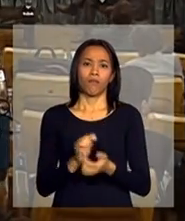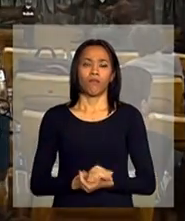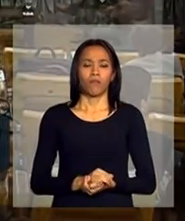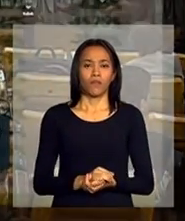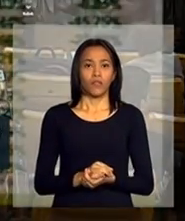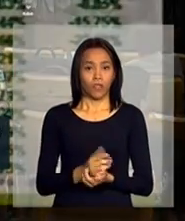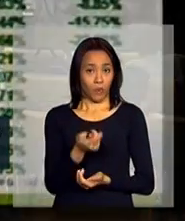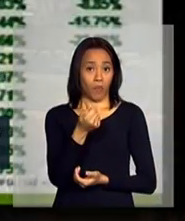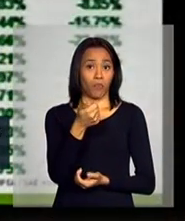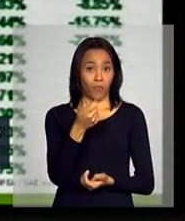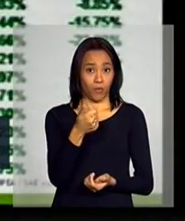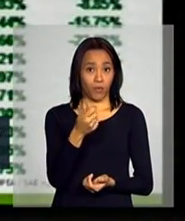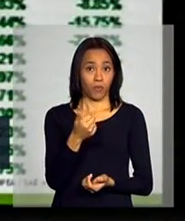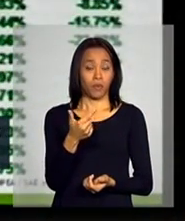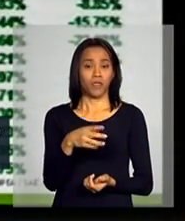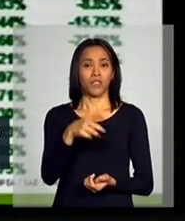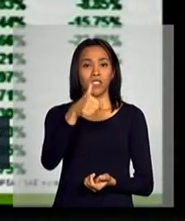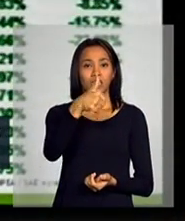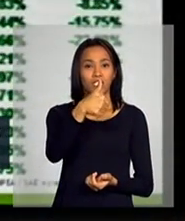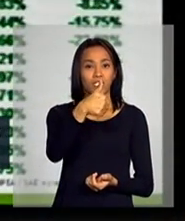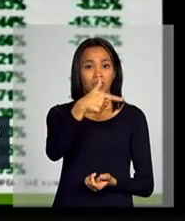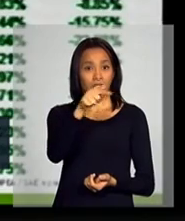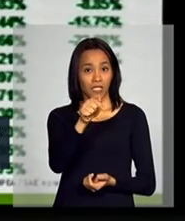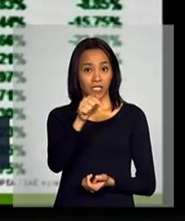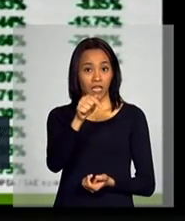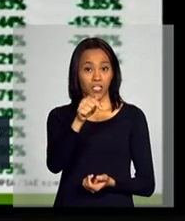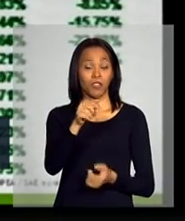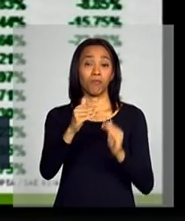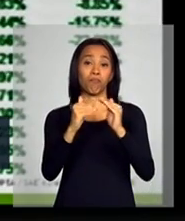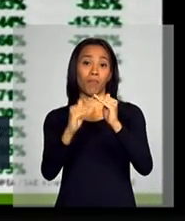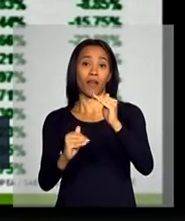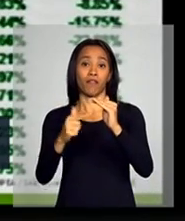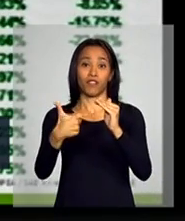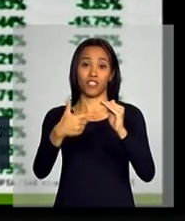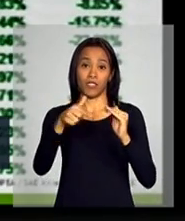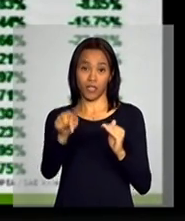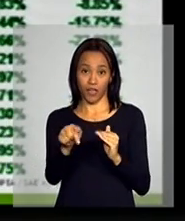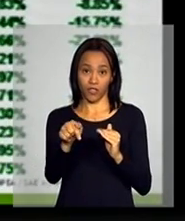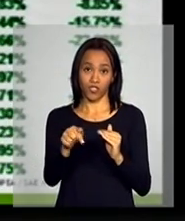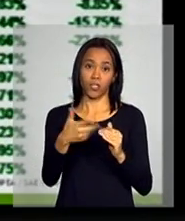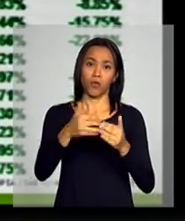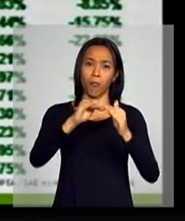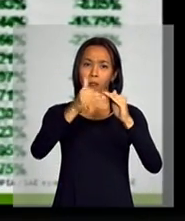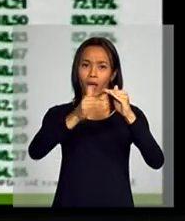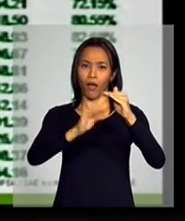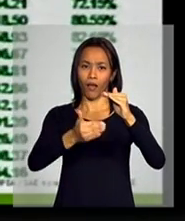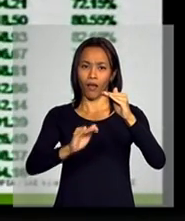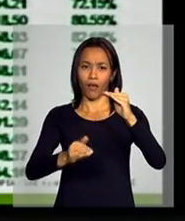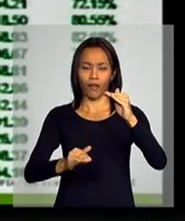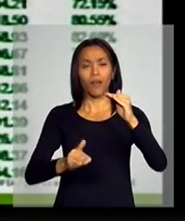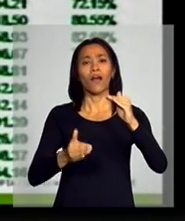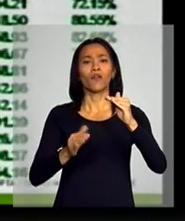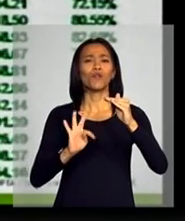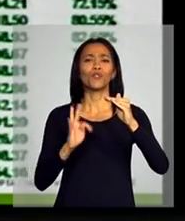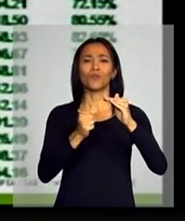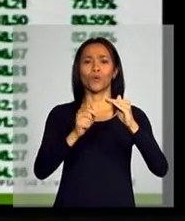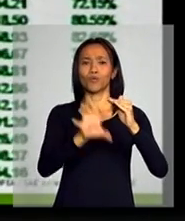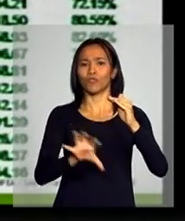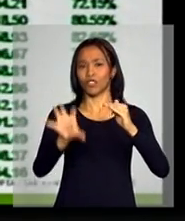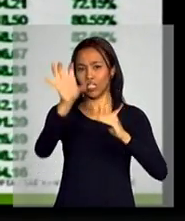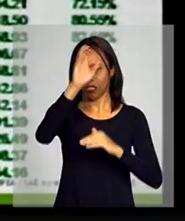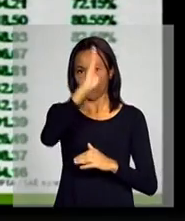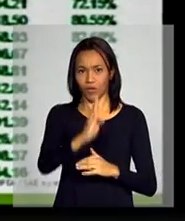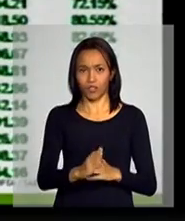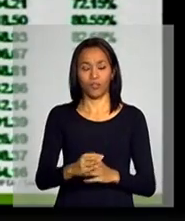é menor, que é de 17% para 27%. Em todos os estados, a taxa de empreendedorismo caiu. Agora, o Distrito